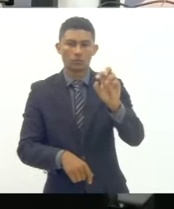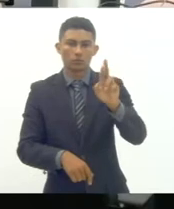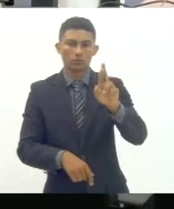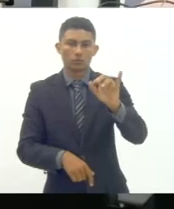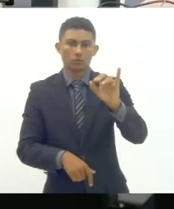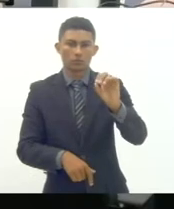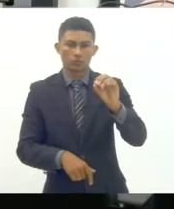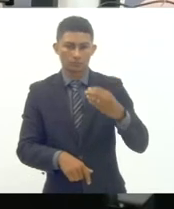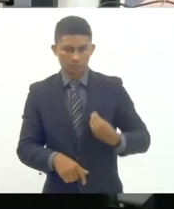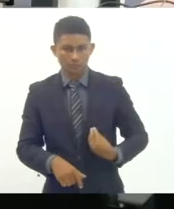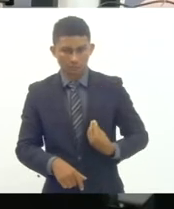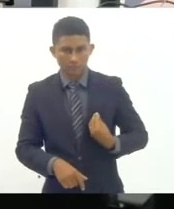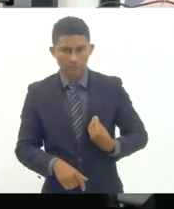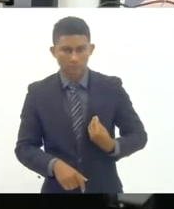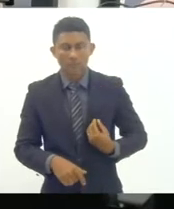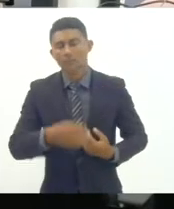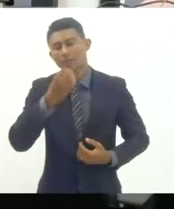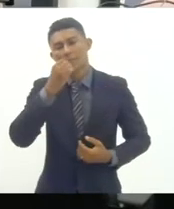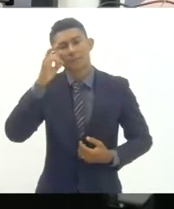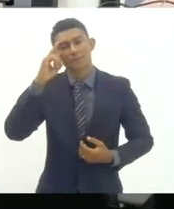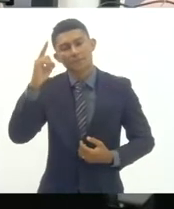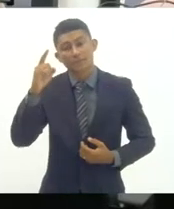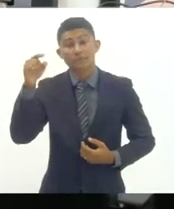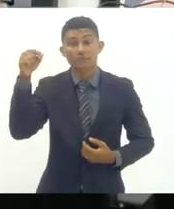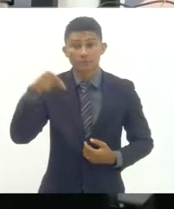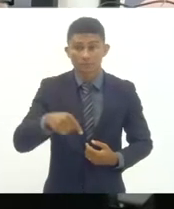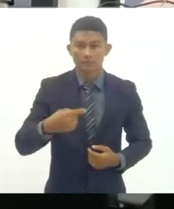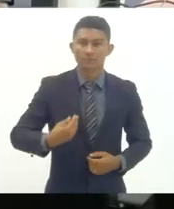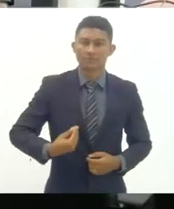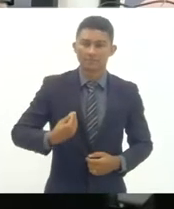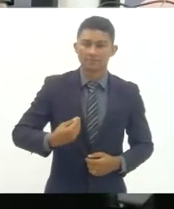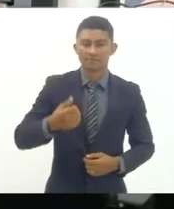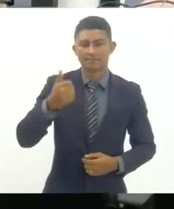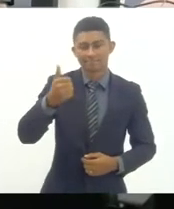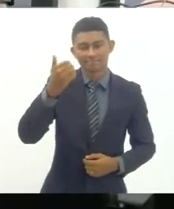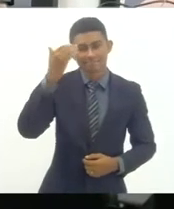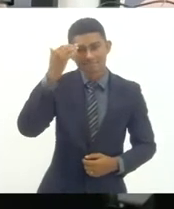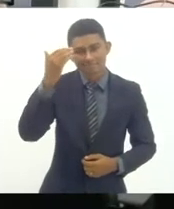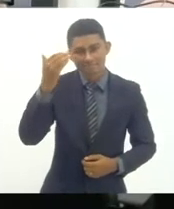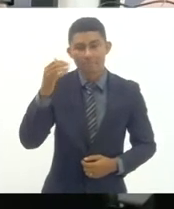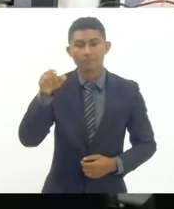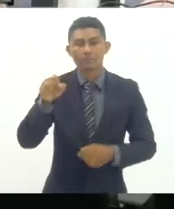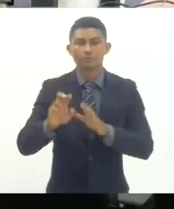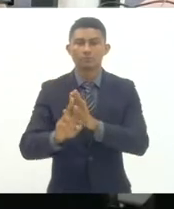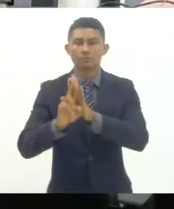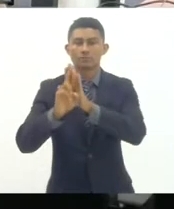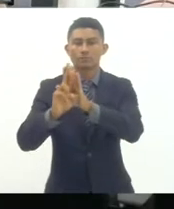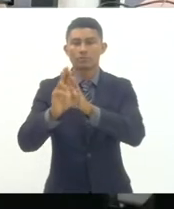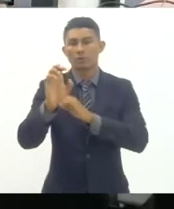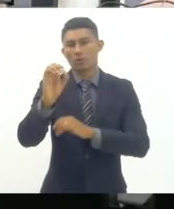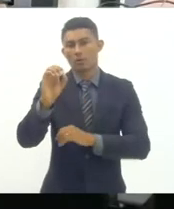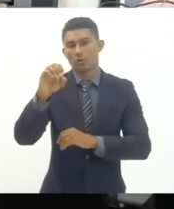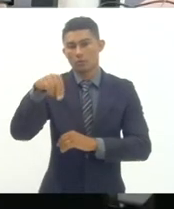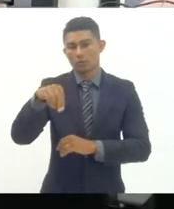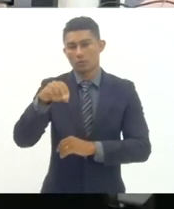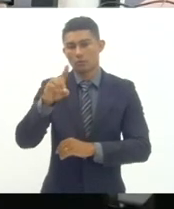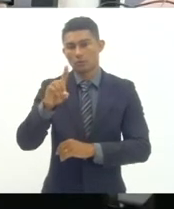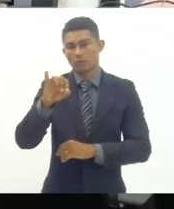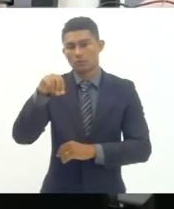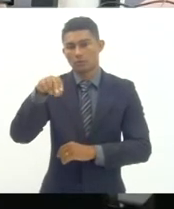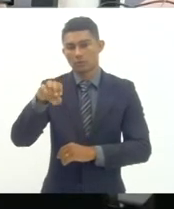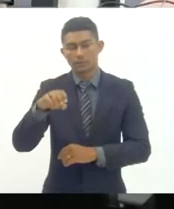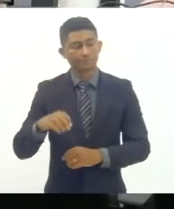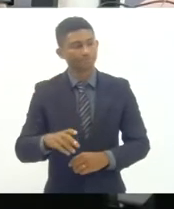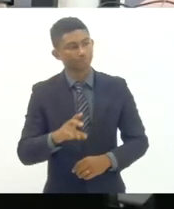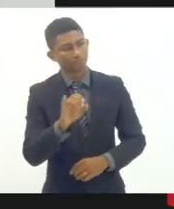bom dia Osório obrigado pela presença representante da Undime olá bom dia